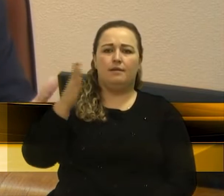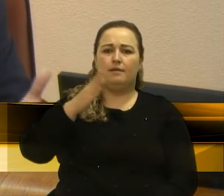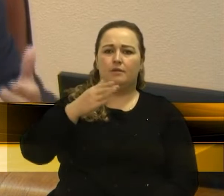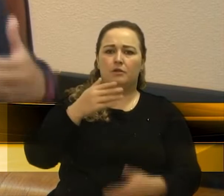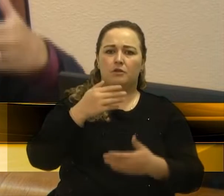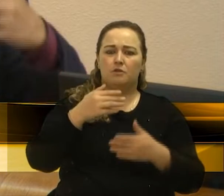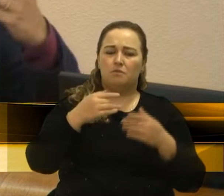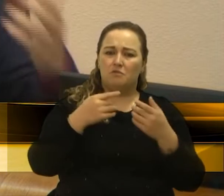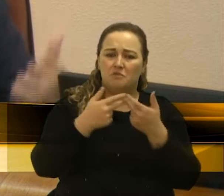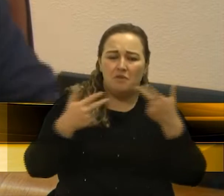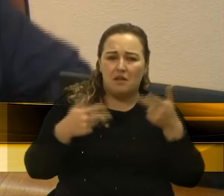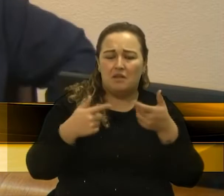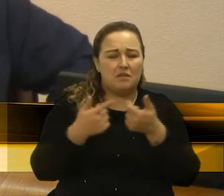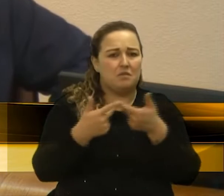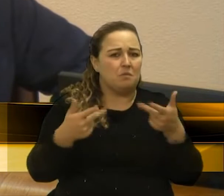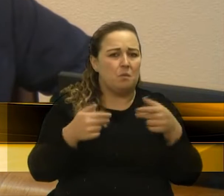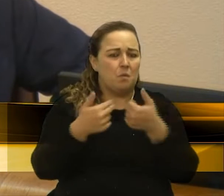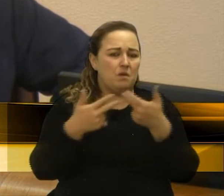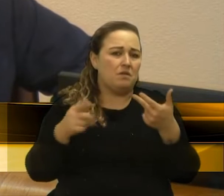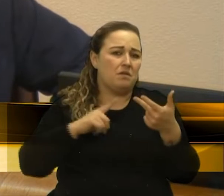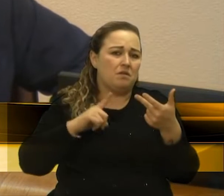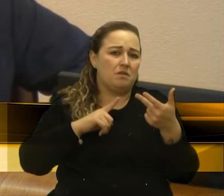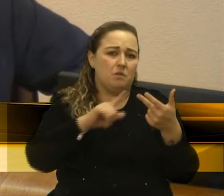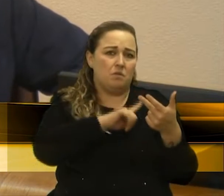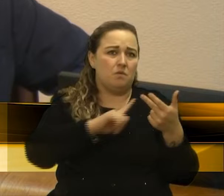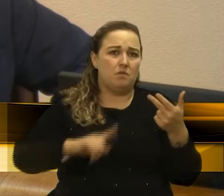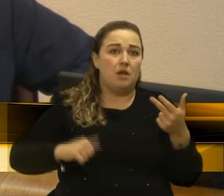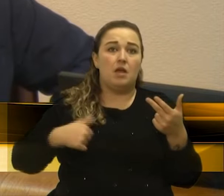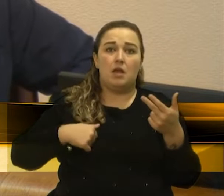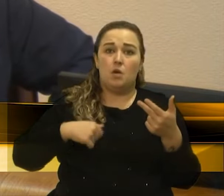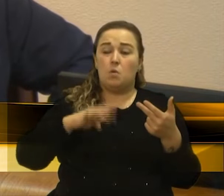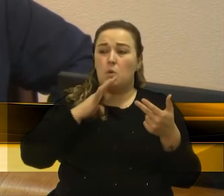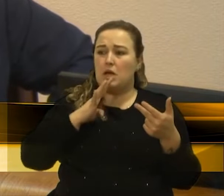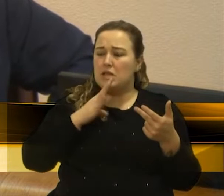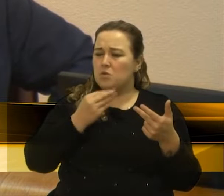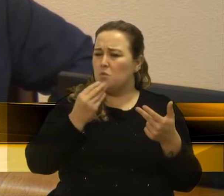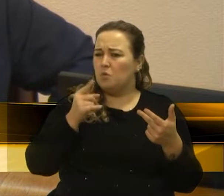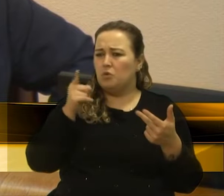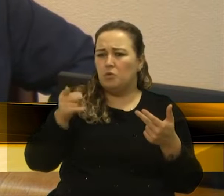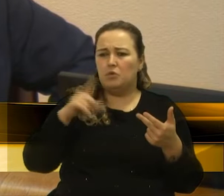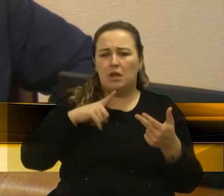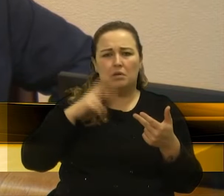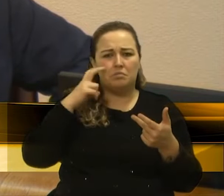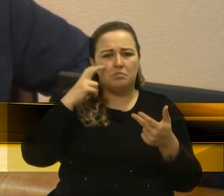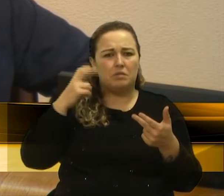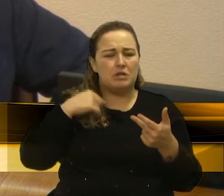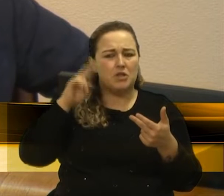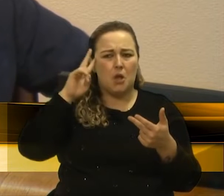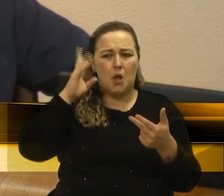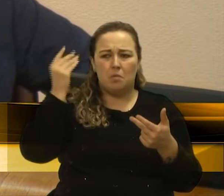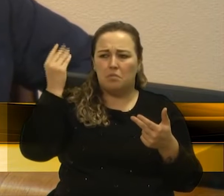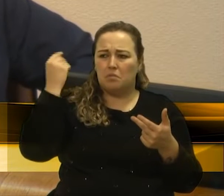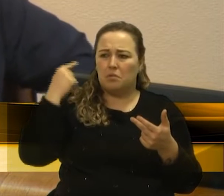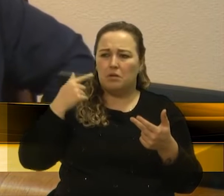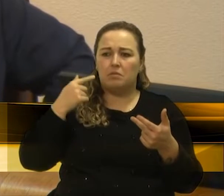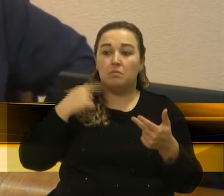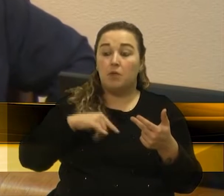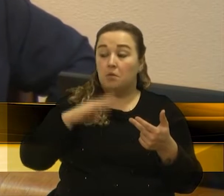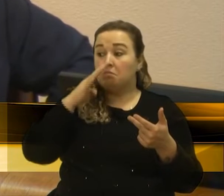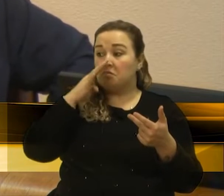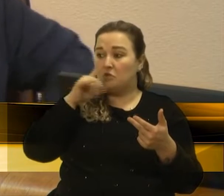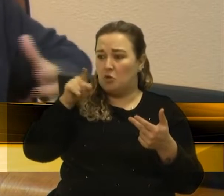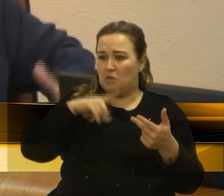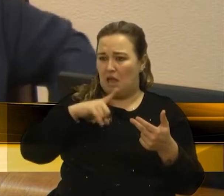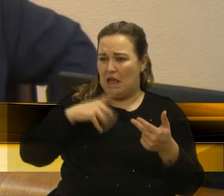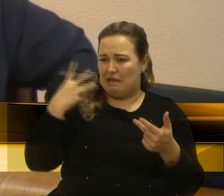o seu histórico, conhecendo o senhor como eu conheço, trabalhando na Brigada, no Corpo de Bombeiros, CRPO, um histórico de longa data, me surpreende que o senhor tenha